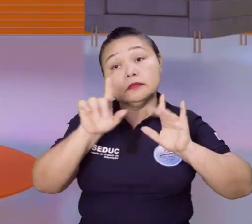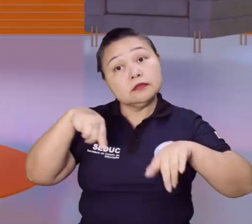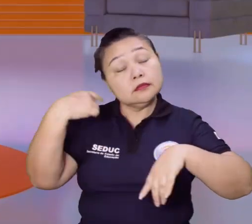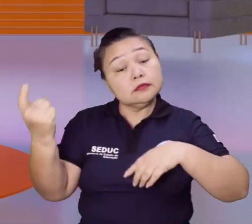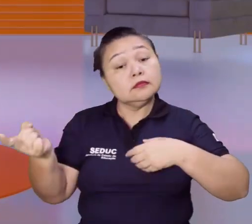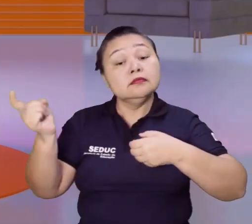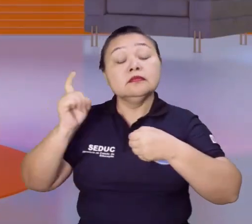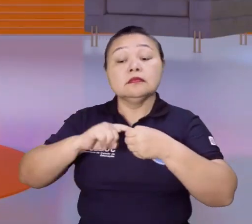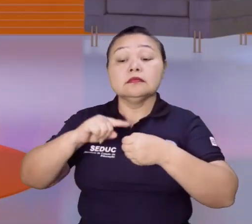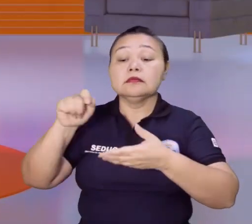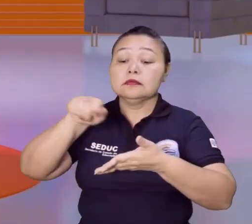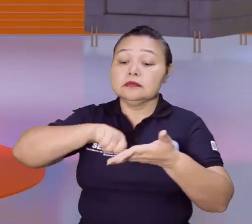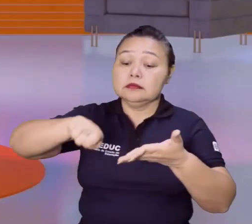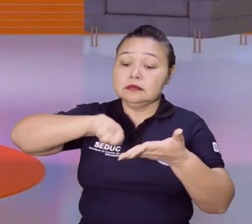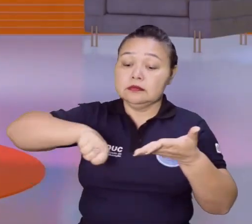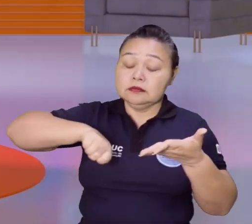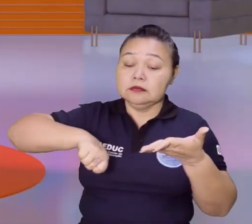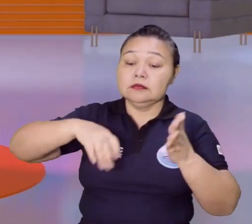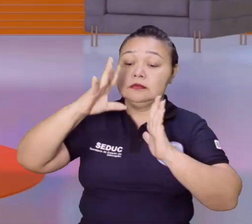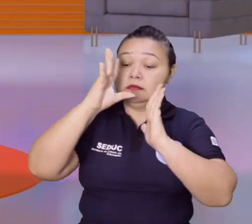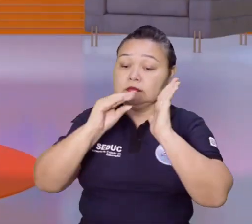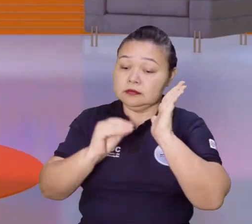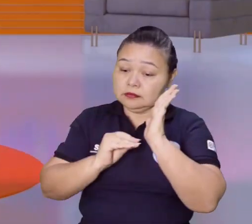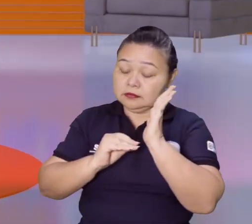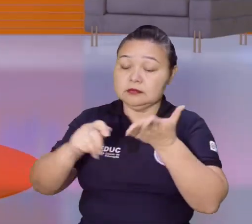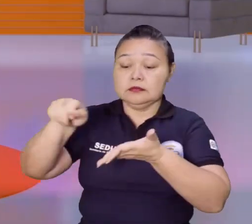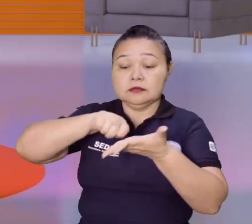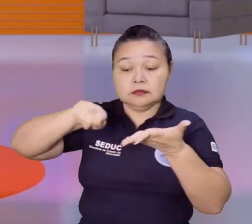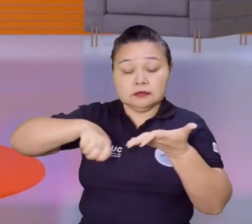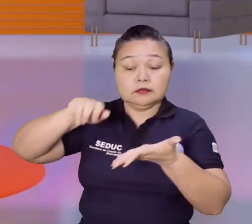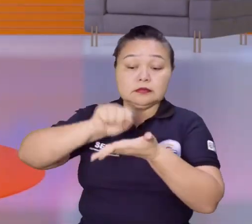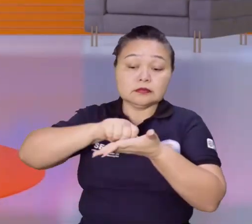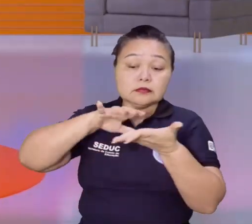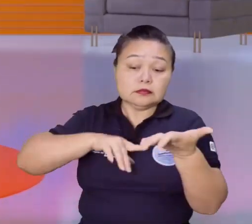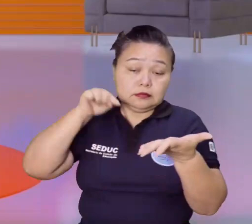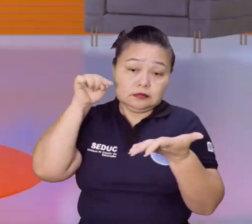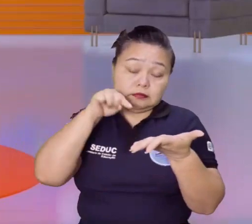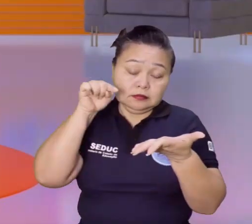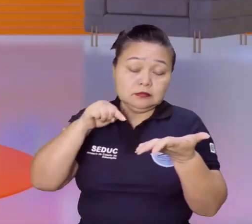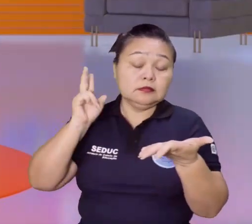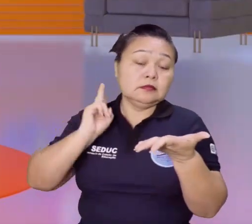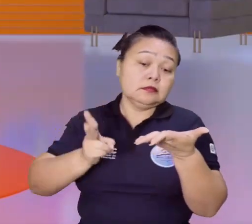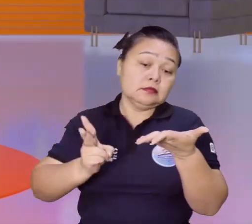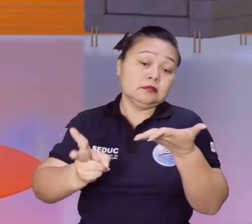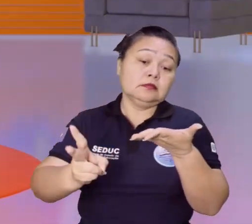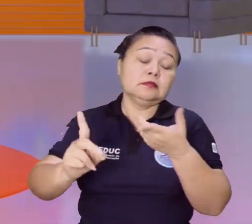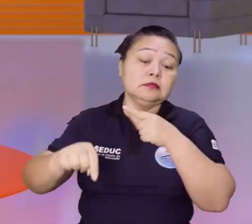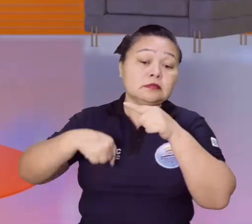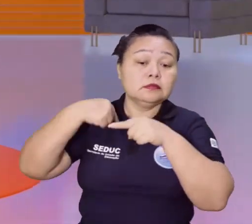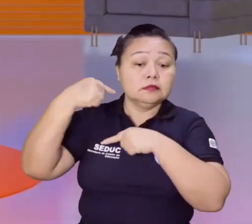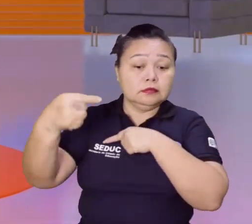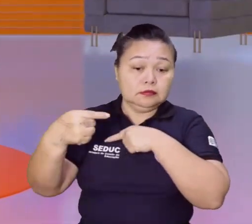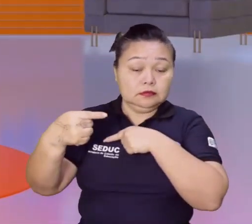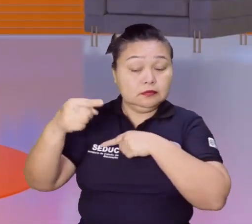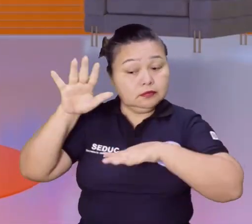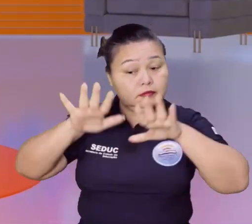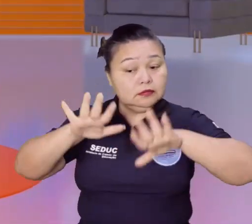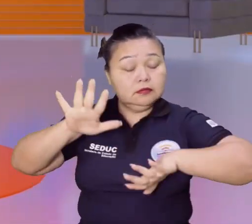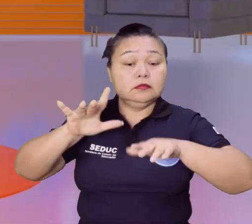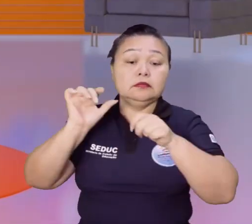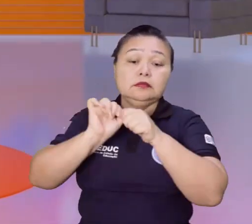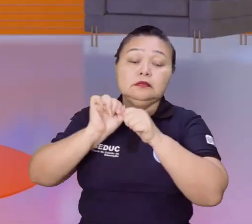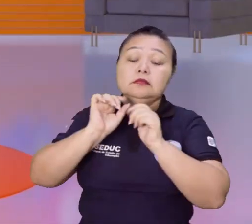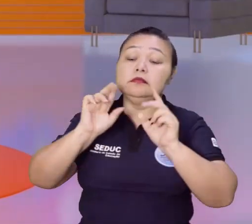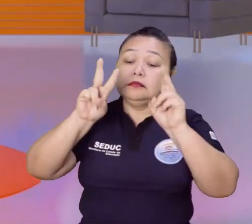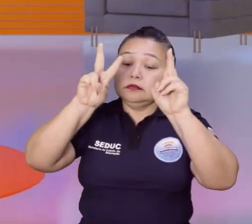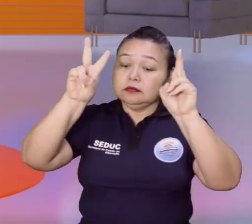já a gente volta para fazer a correção desse conteúdo, a correção dessa atividade e continuar também traçando mais algumas questões